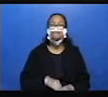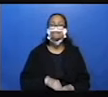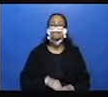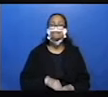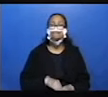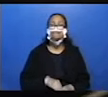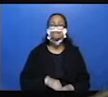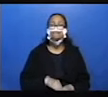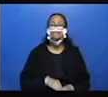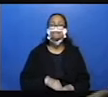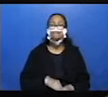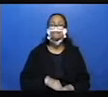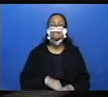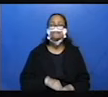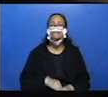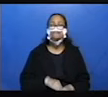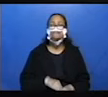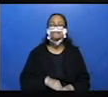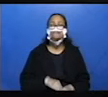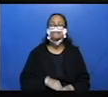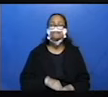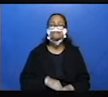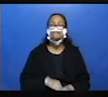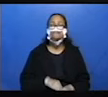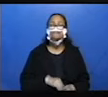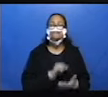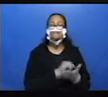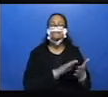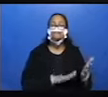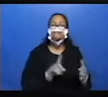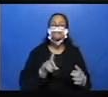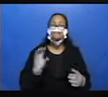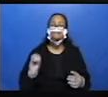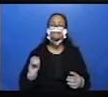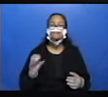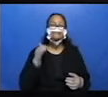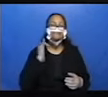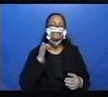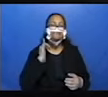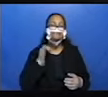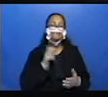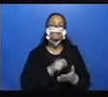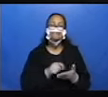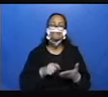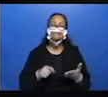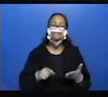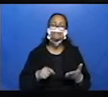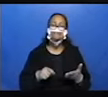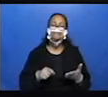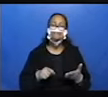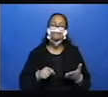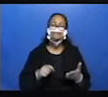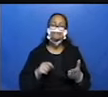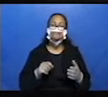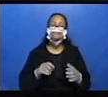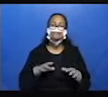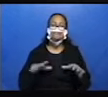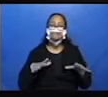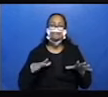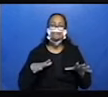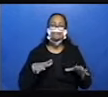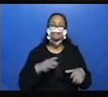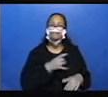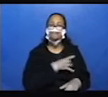E aqui nós continuamos. 10. Algumas narrativas são escritas com a intenção de causar reações de medo